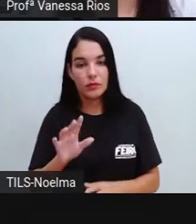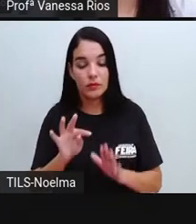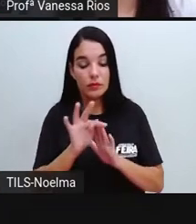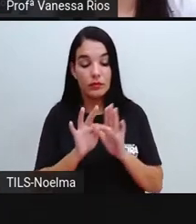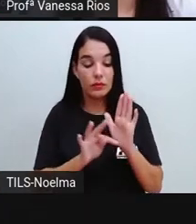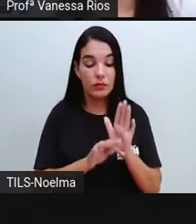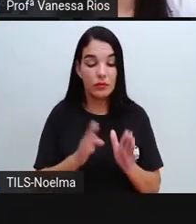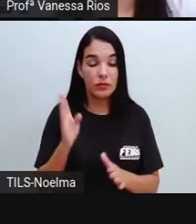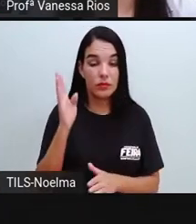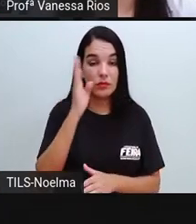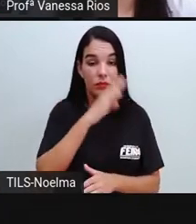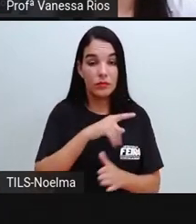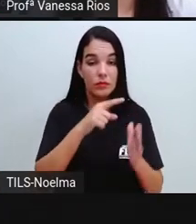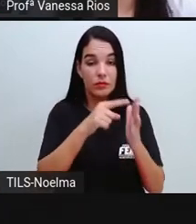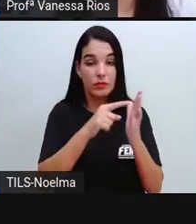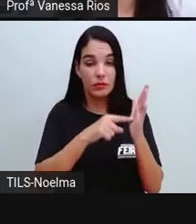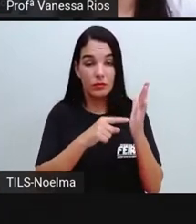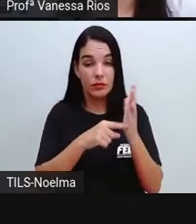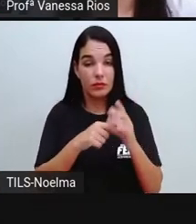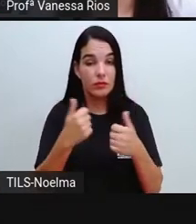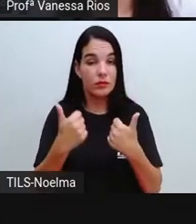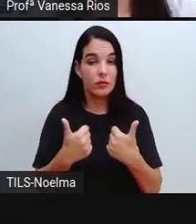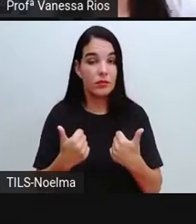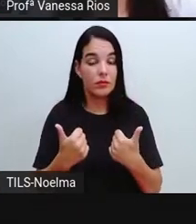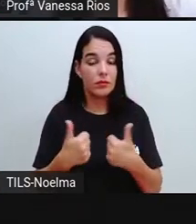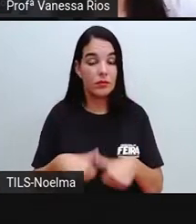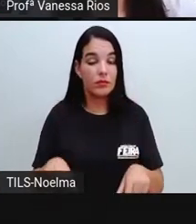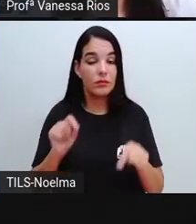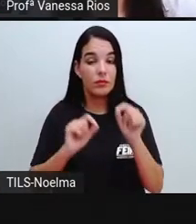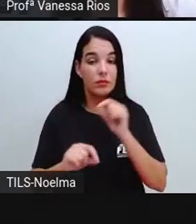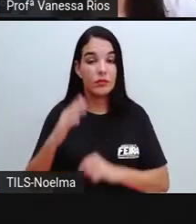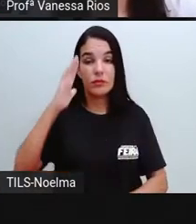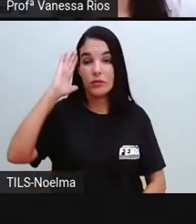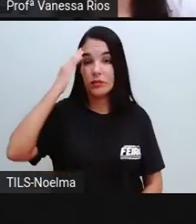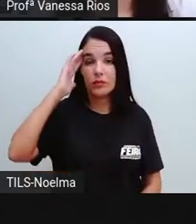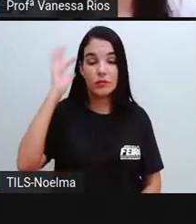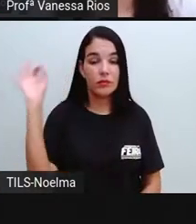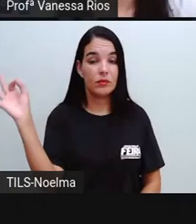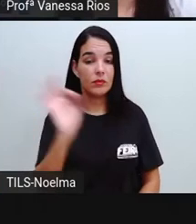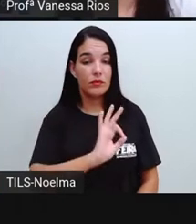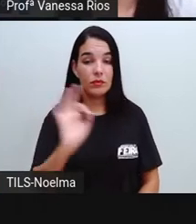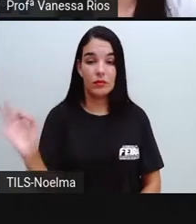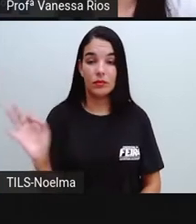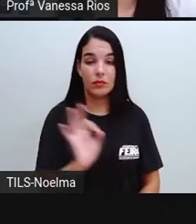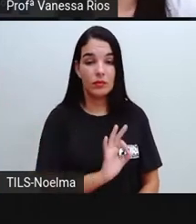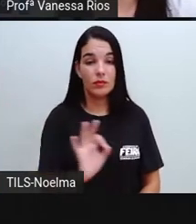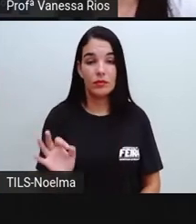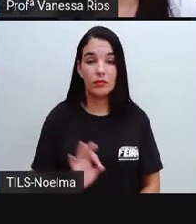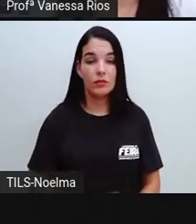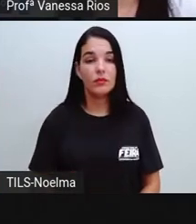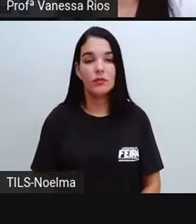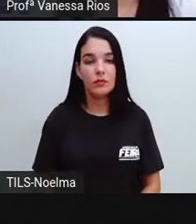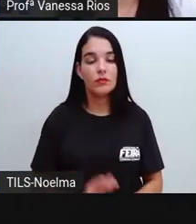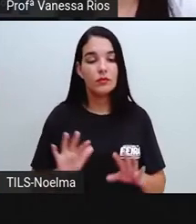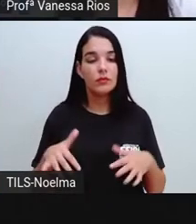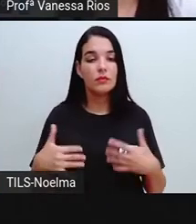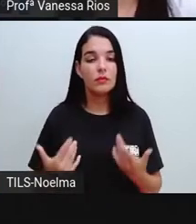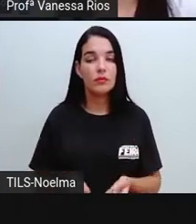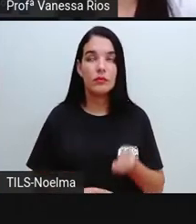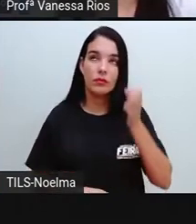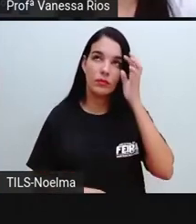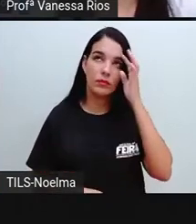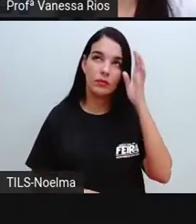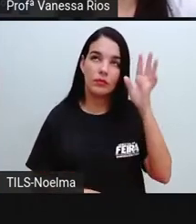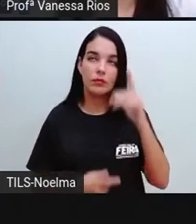pontuado se torna ininteligível. Não é possível compreender as ideias do texto. Então, imagine